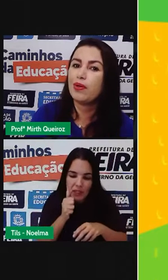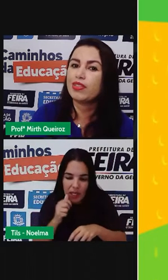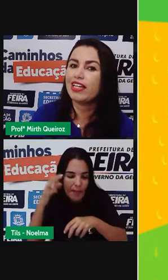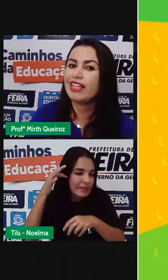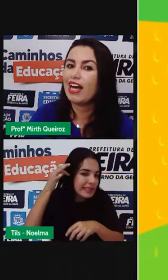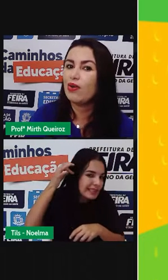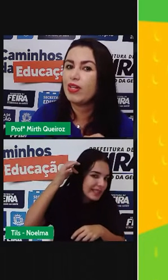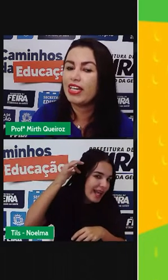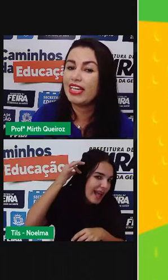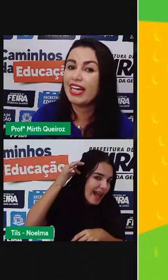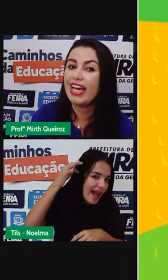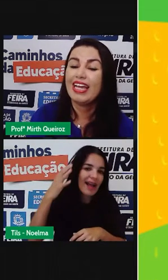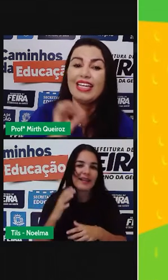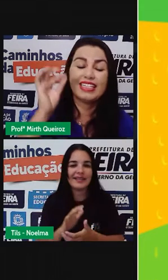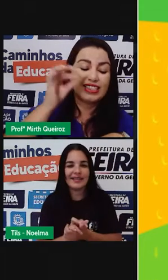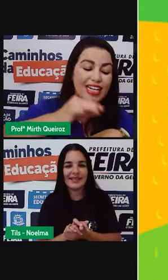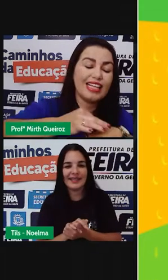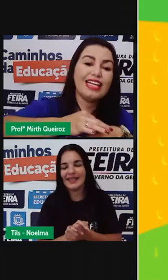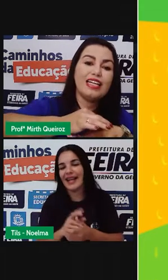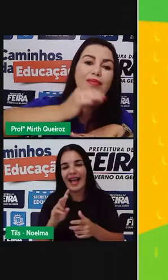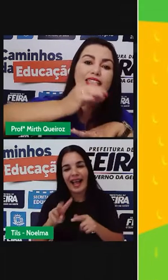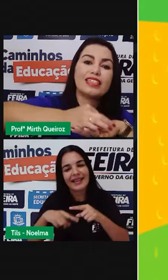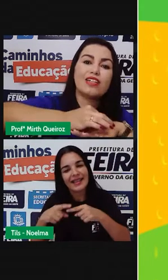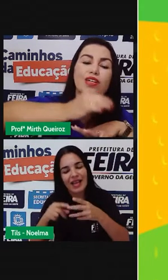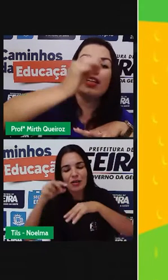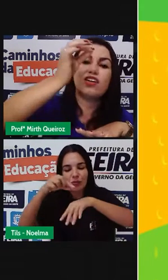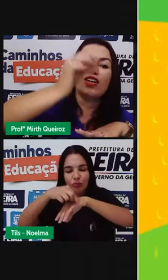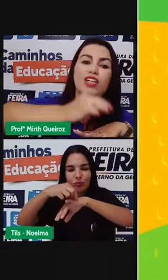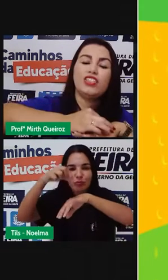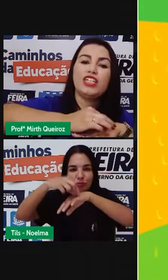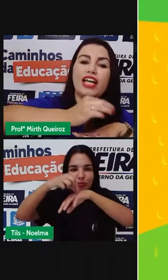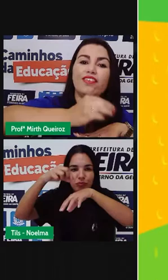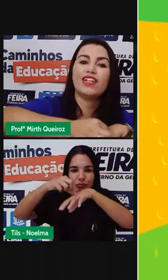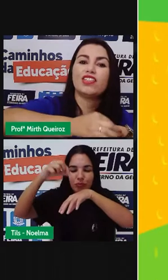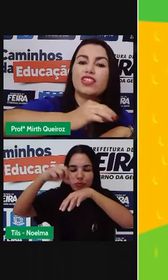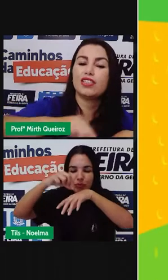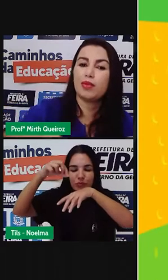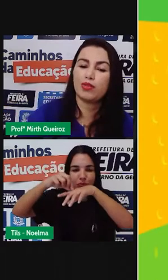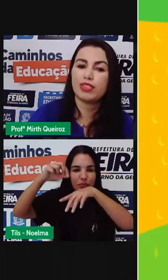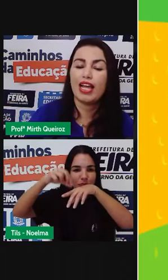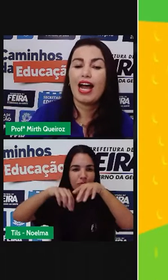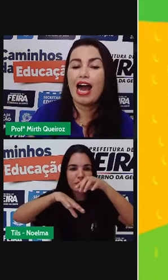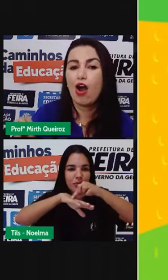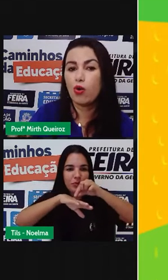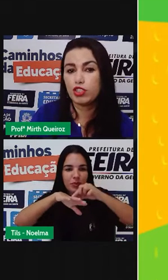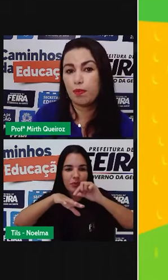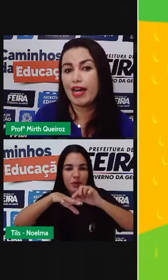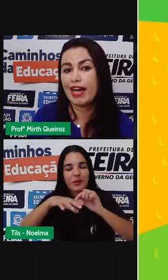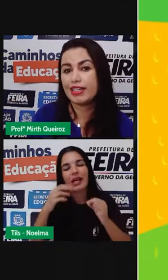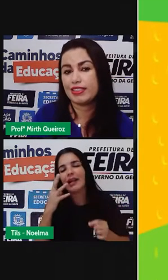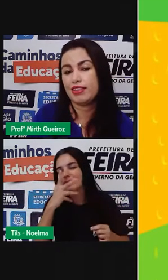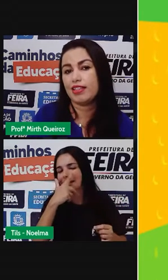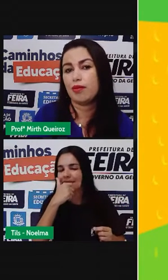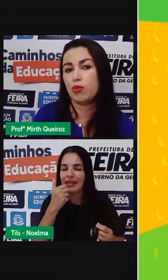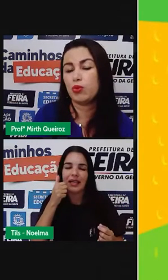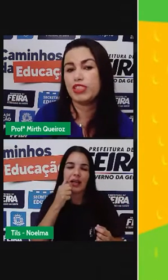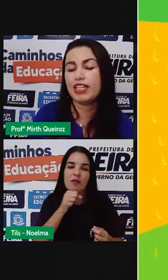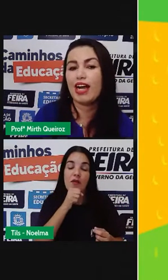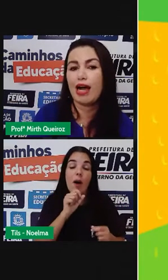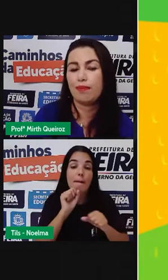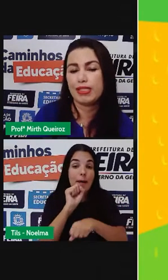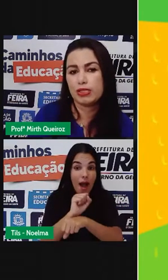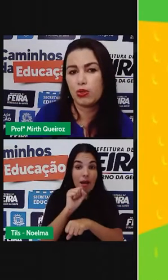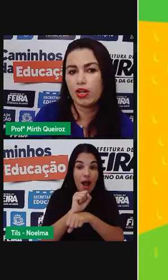pela ponta da orelha. E assim ela ia briscando aqui, De leve as mãos, Aonde parasse na